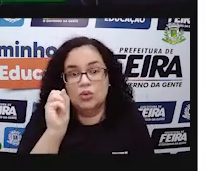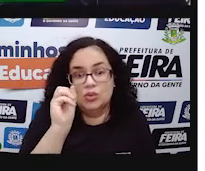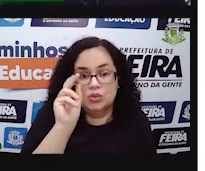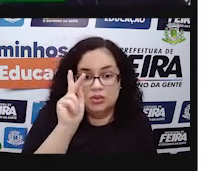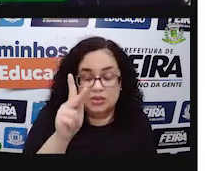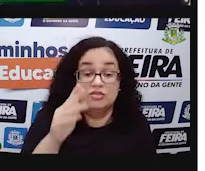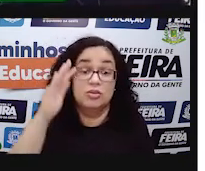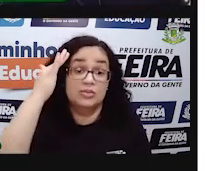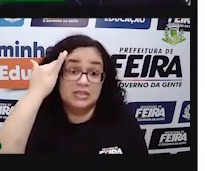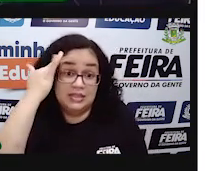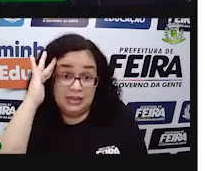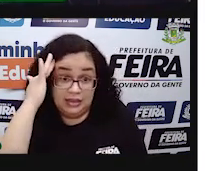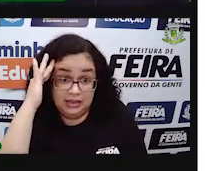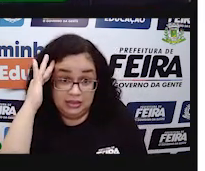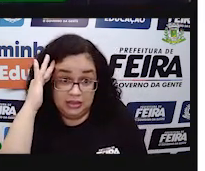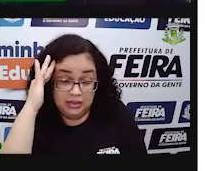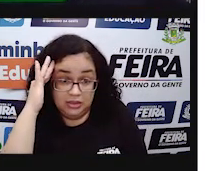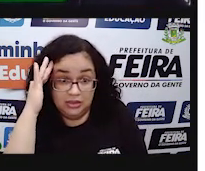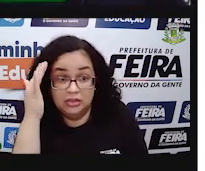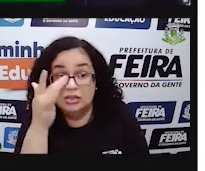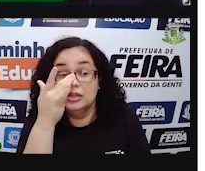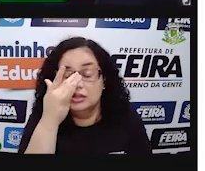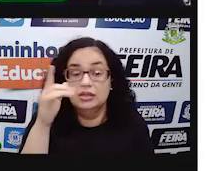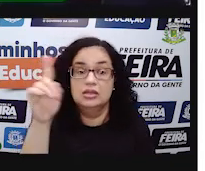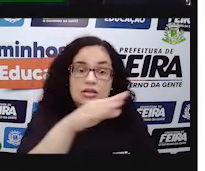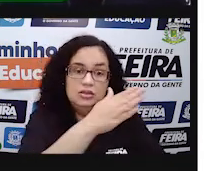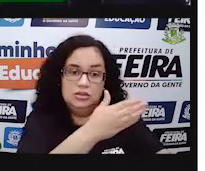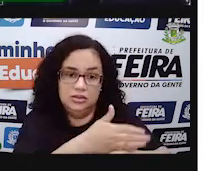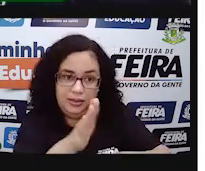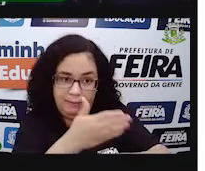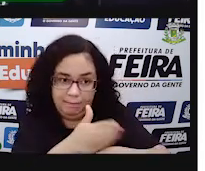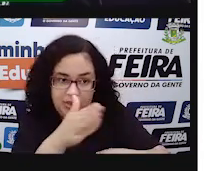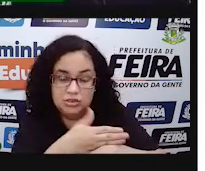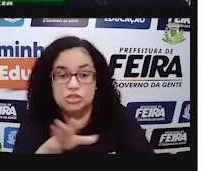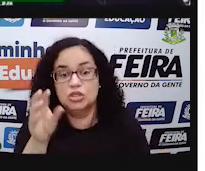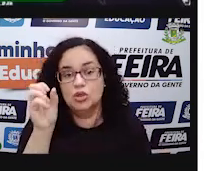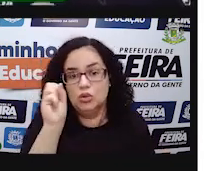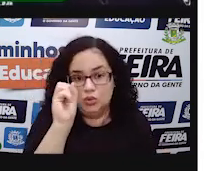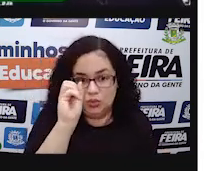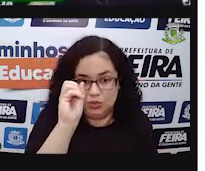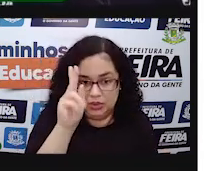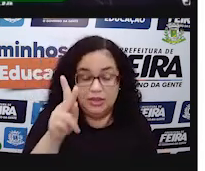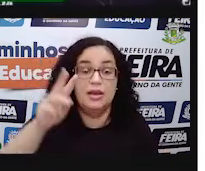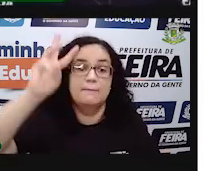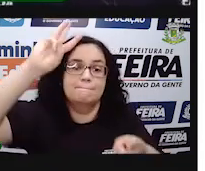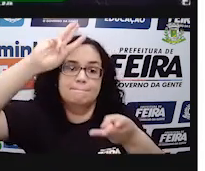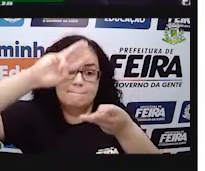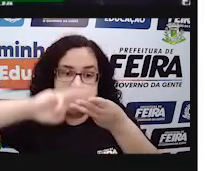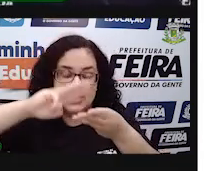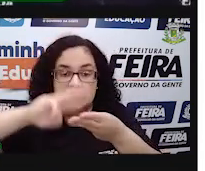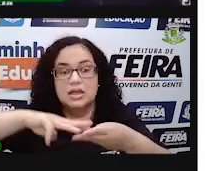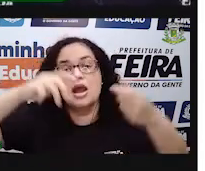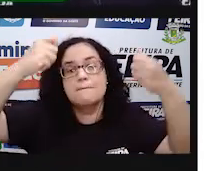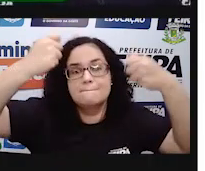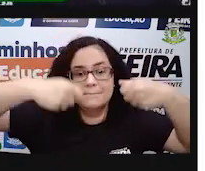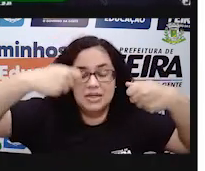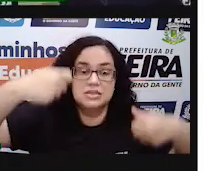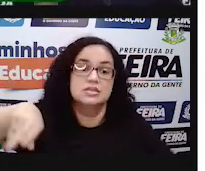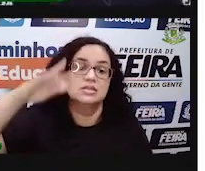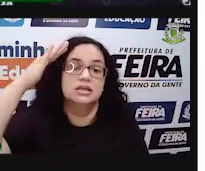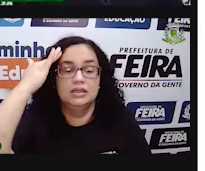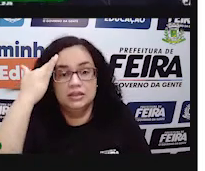o que a gente tem ali. Tá bom? Mas, vamos entender isso aqui na prática. Tá?